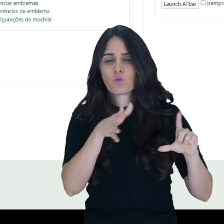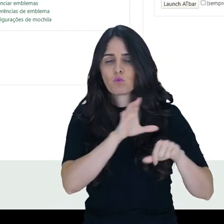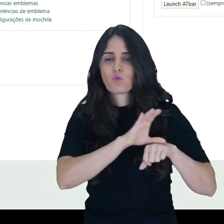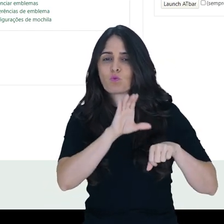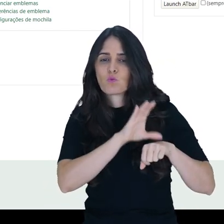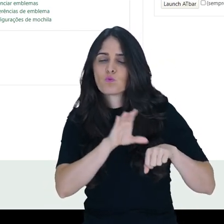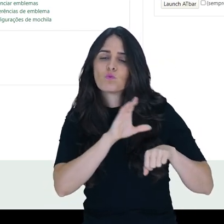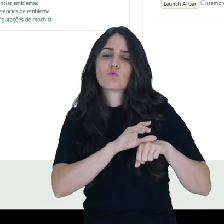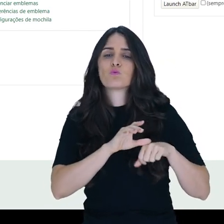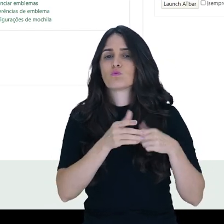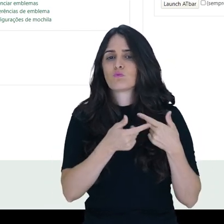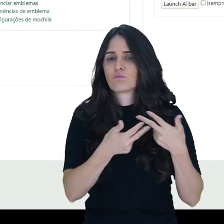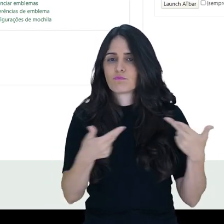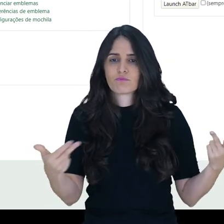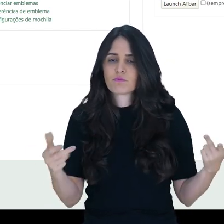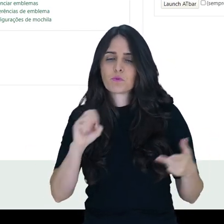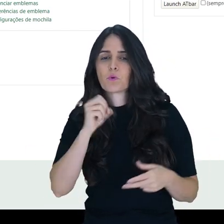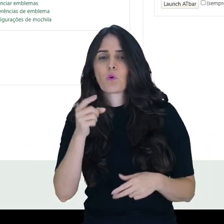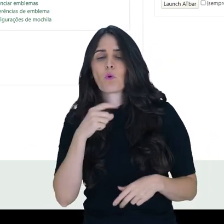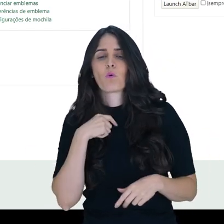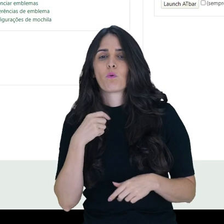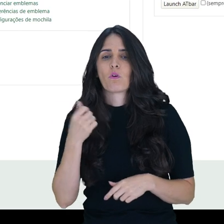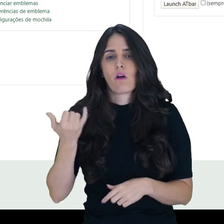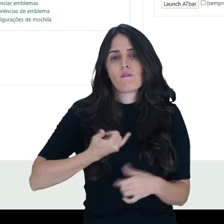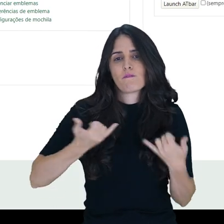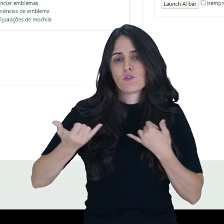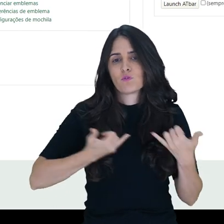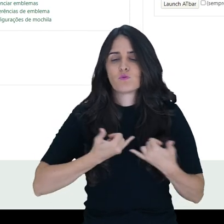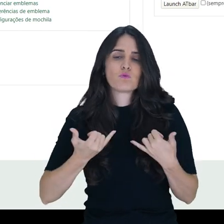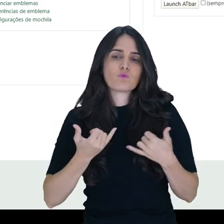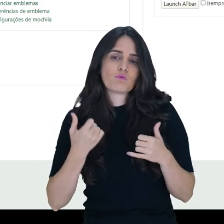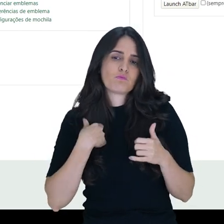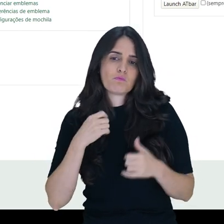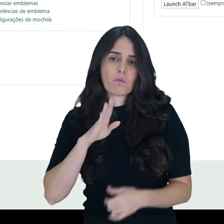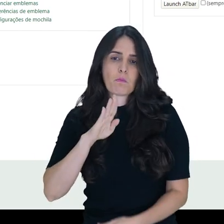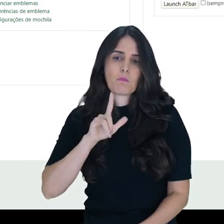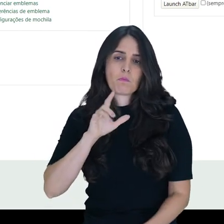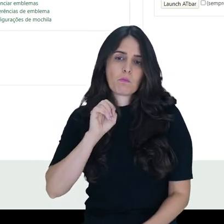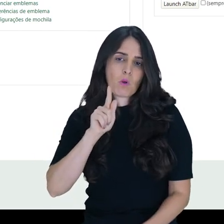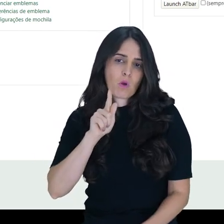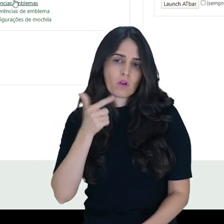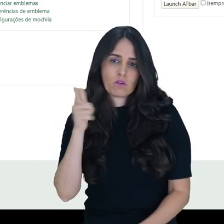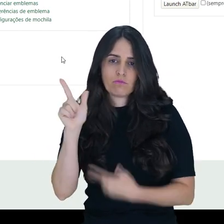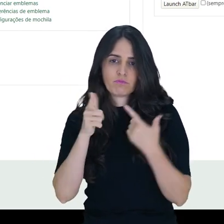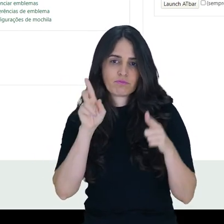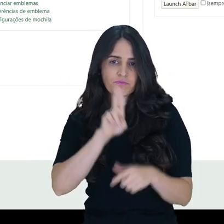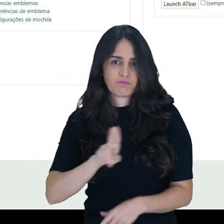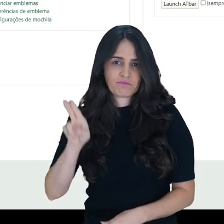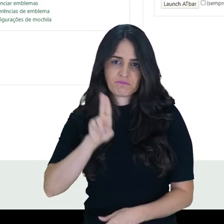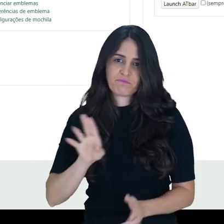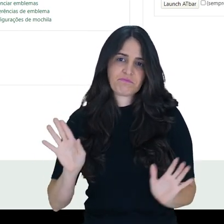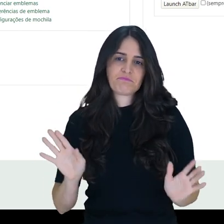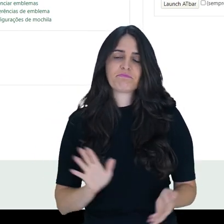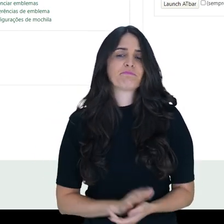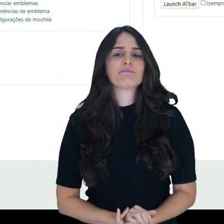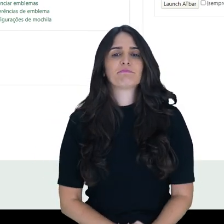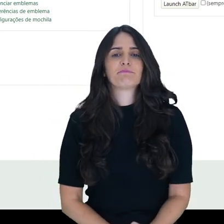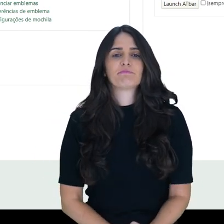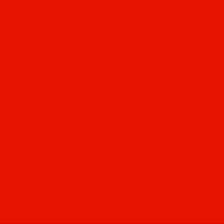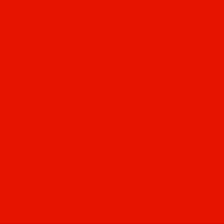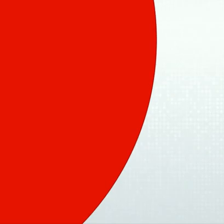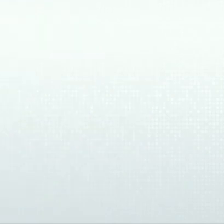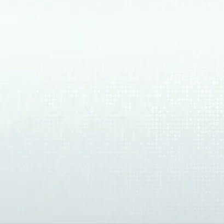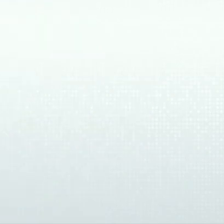de curso, calendário, mensagens e preferências de notificação, além de blogs e emblemas se você